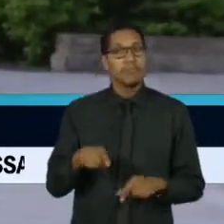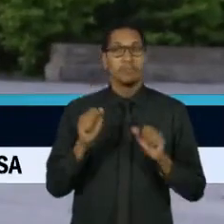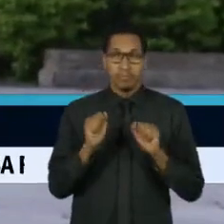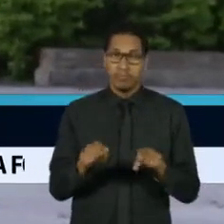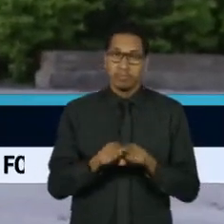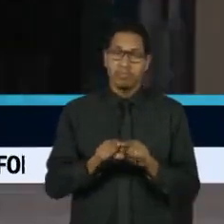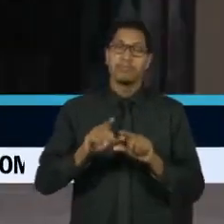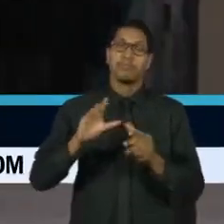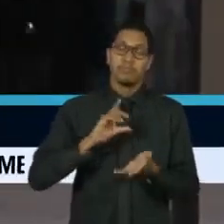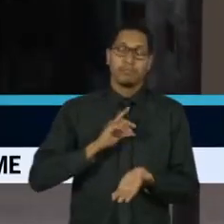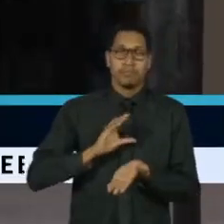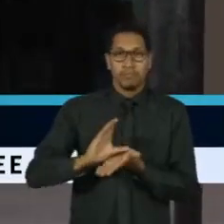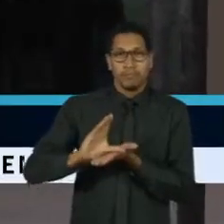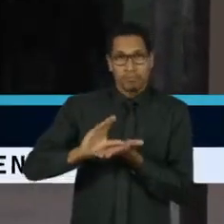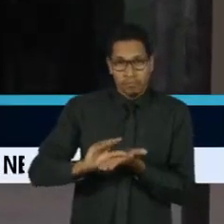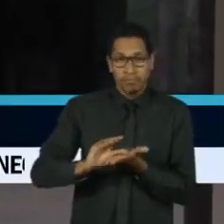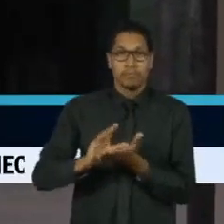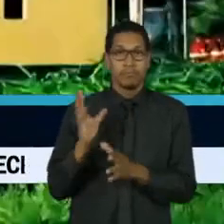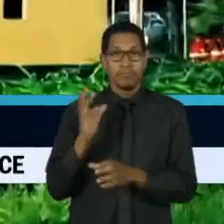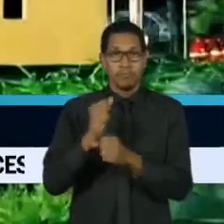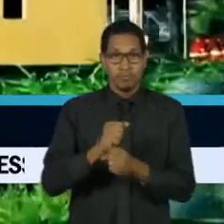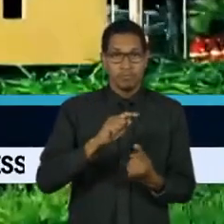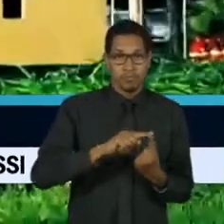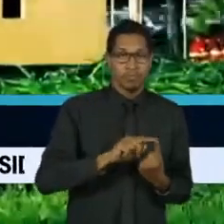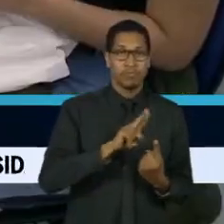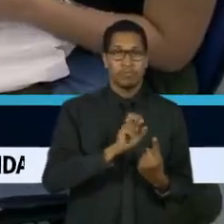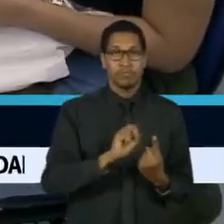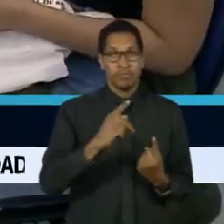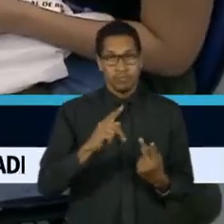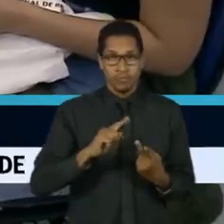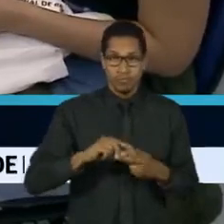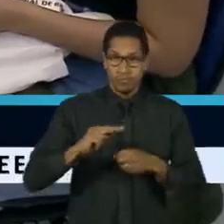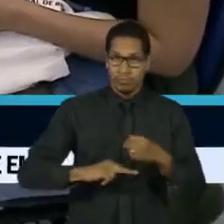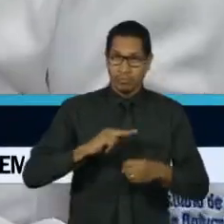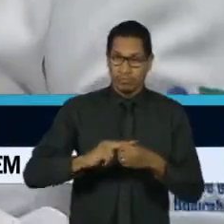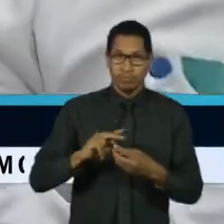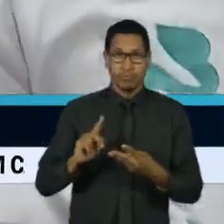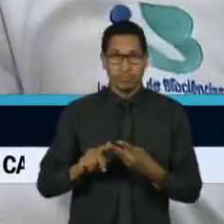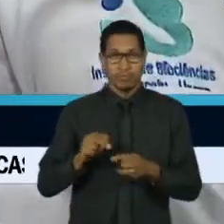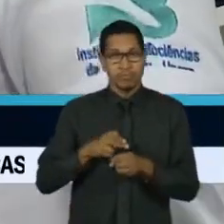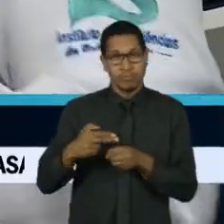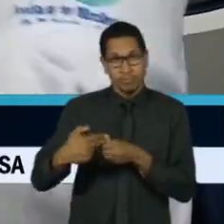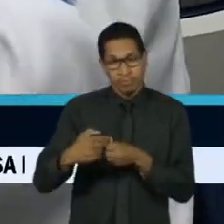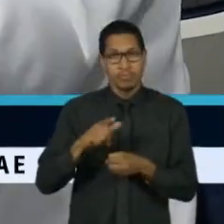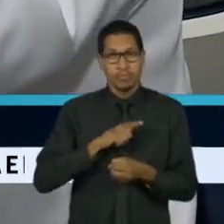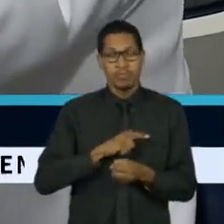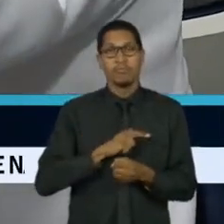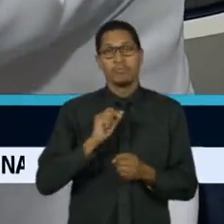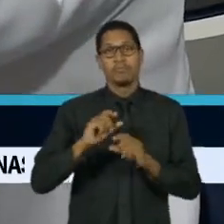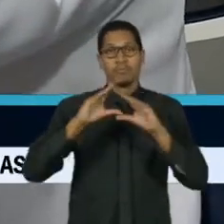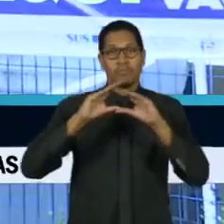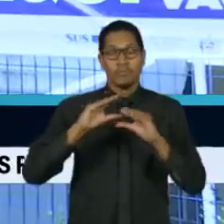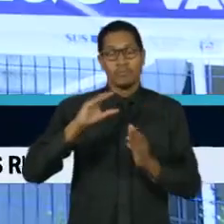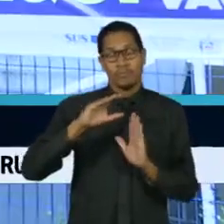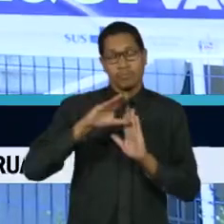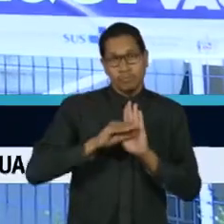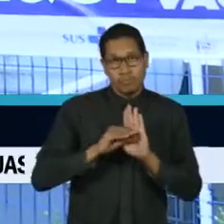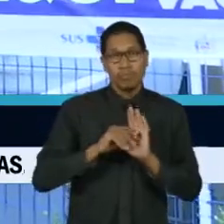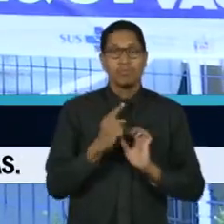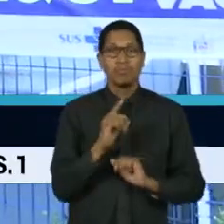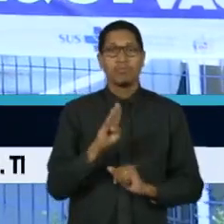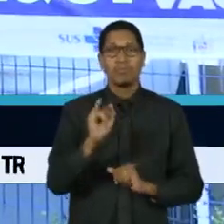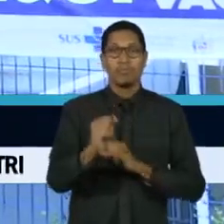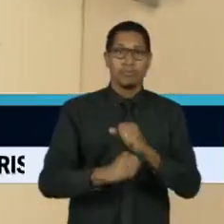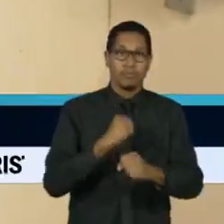expressivas. Juntas, USP, Unicamp e Unesp teriam um corte de mais de 1 bilhão de reais por ano. Na